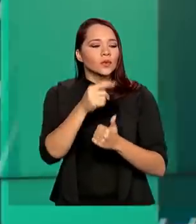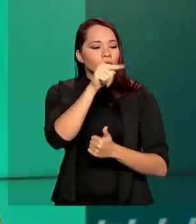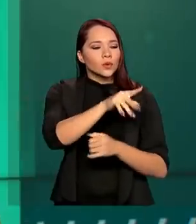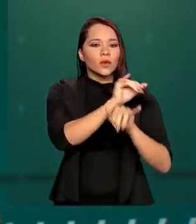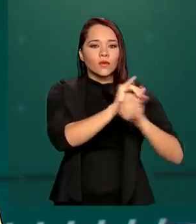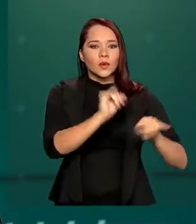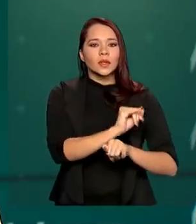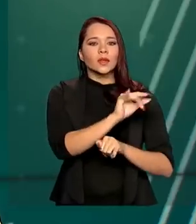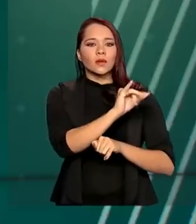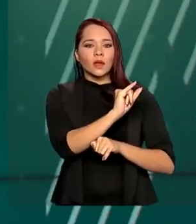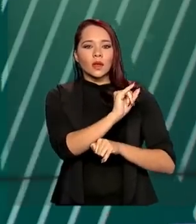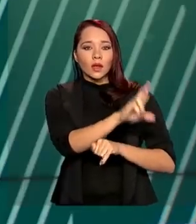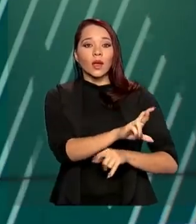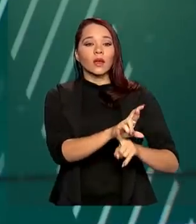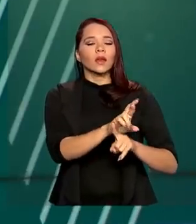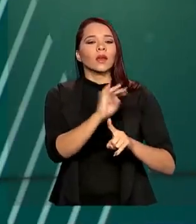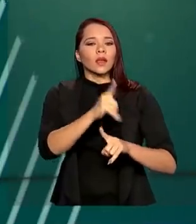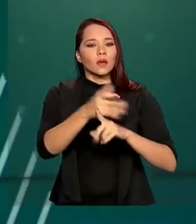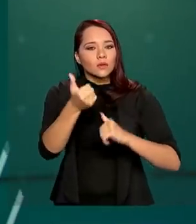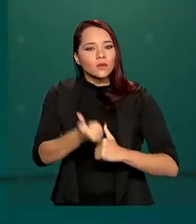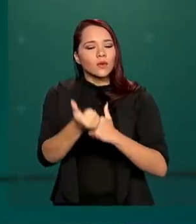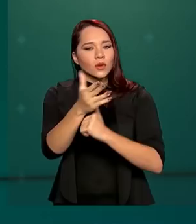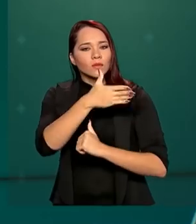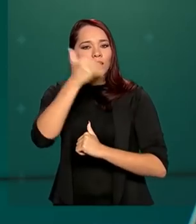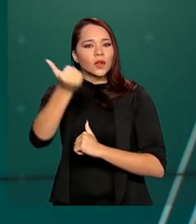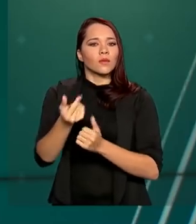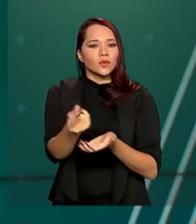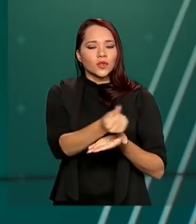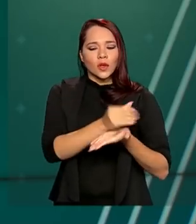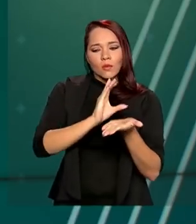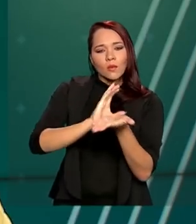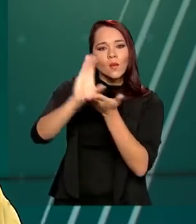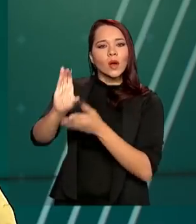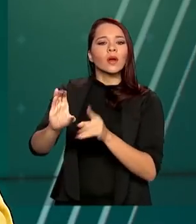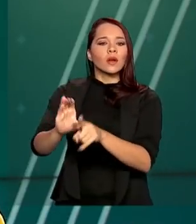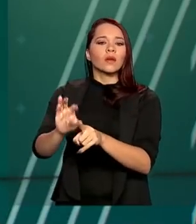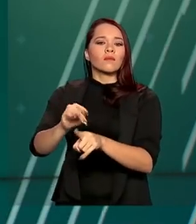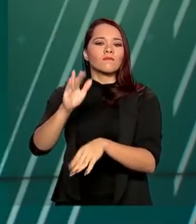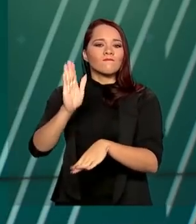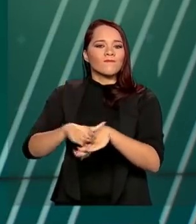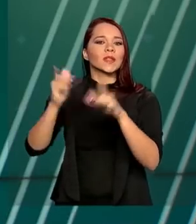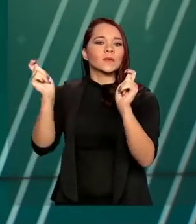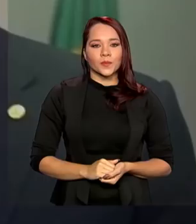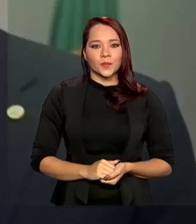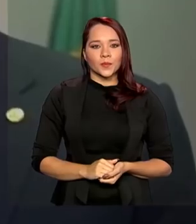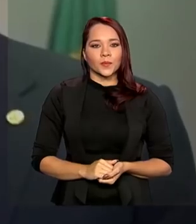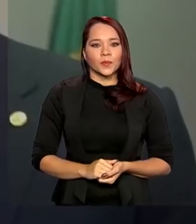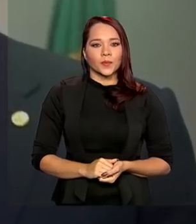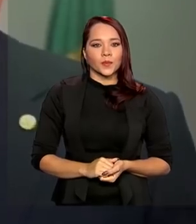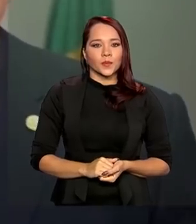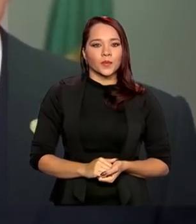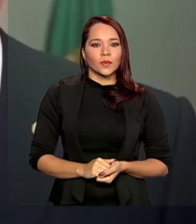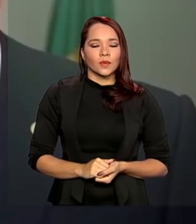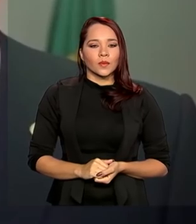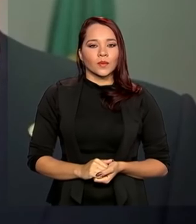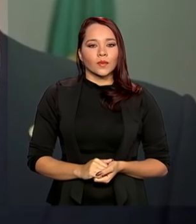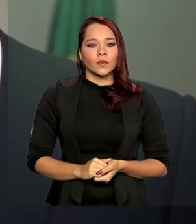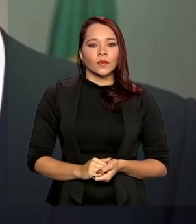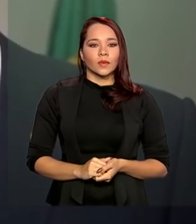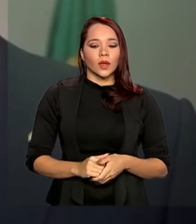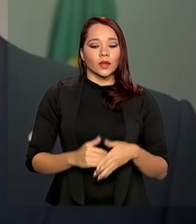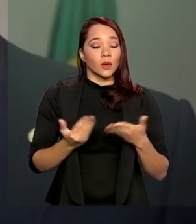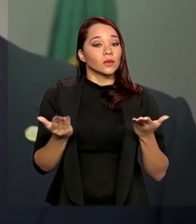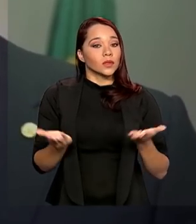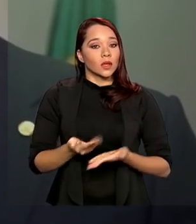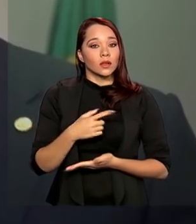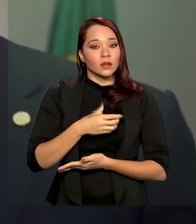melhorar o suporte para que os recursos públicos sejam aplicados de forma cada vez mais efetiva. Nós chegamos já a